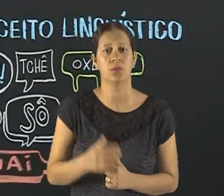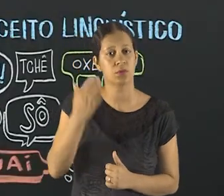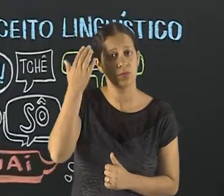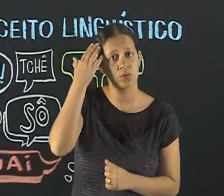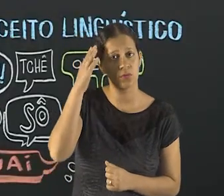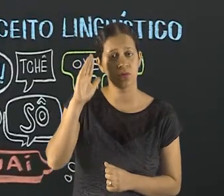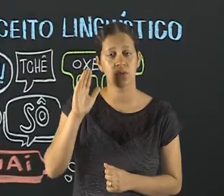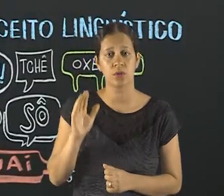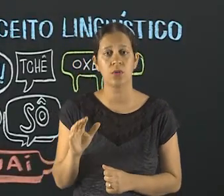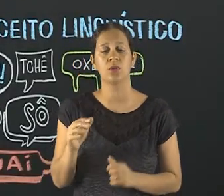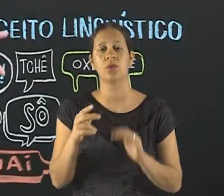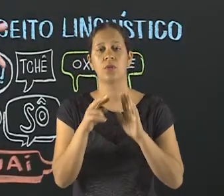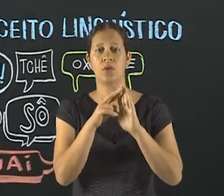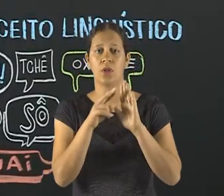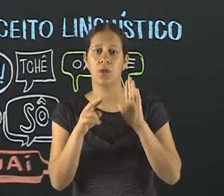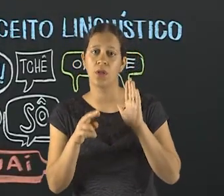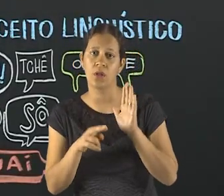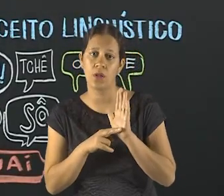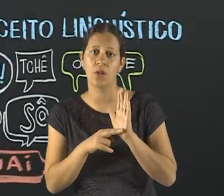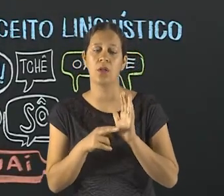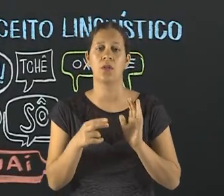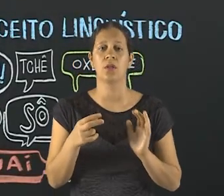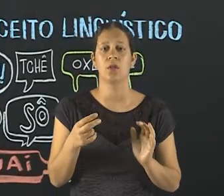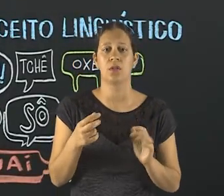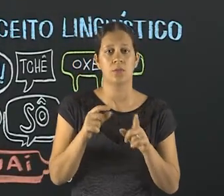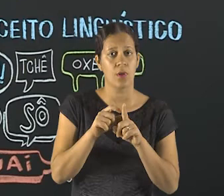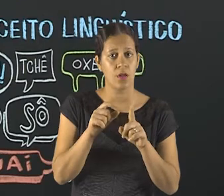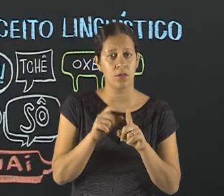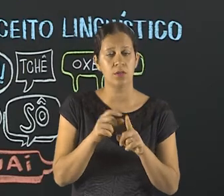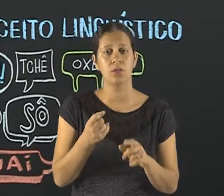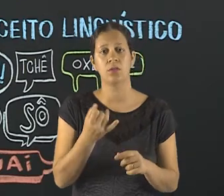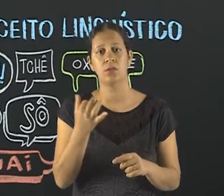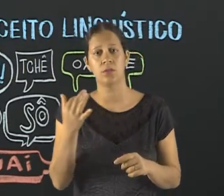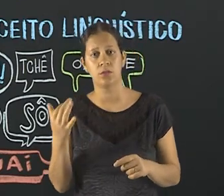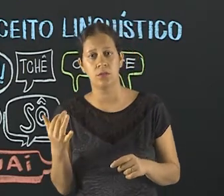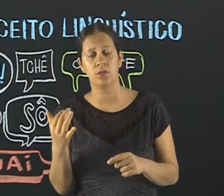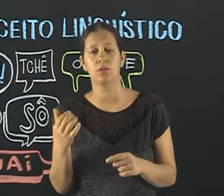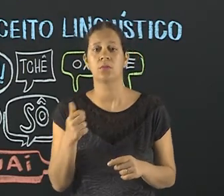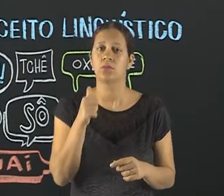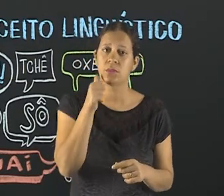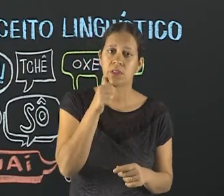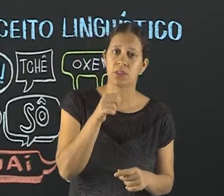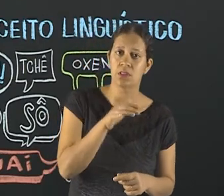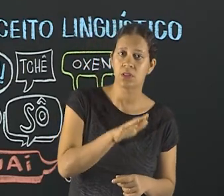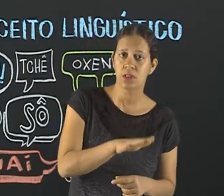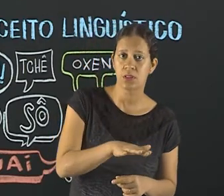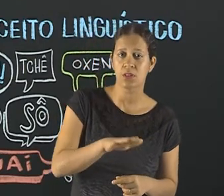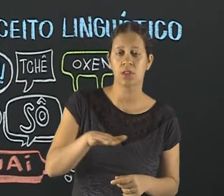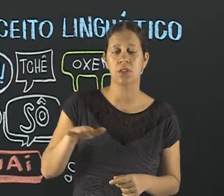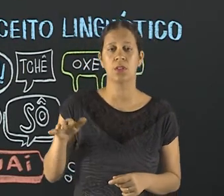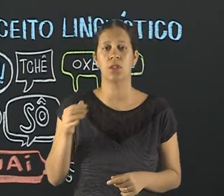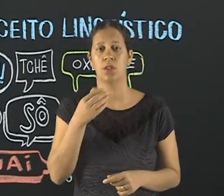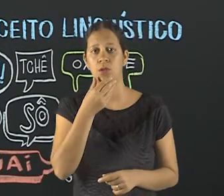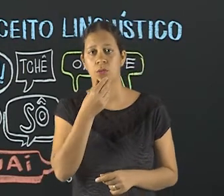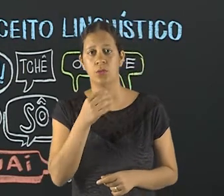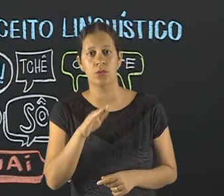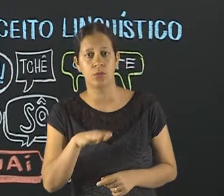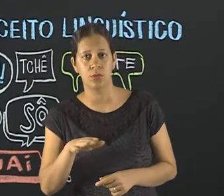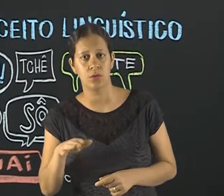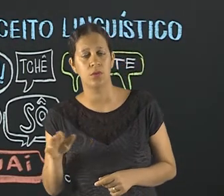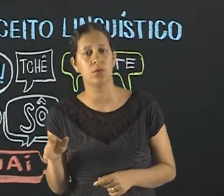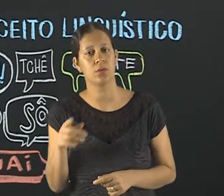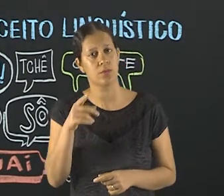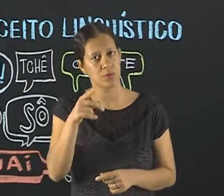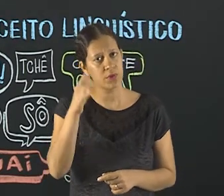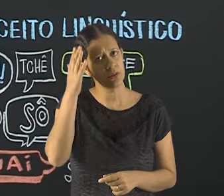ou que não sabe formar, talvez, a regra do plural que você já aprendeu. Então, se ele falou as meninas, os meninos, ele se comunicou. Você